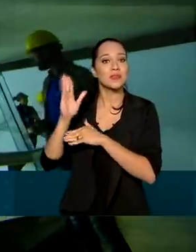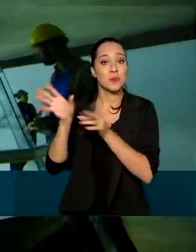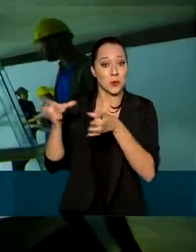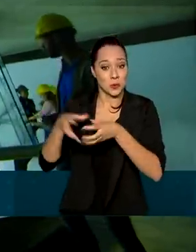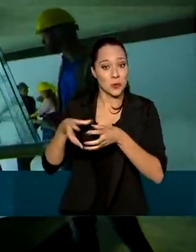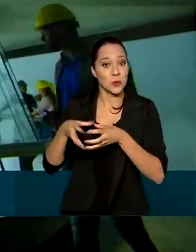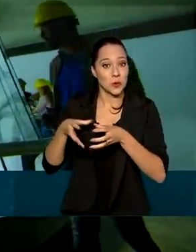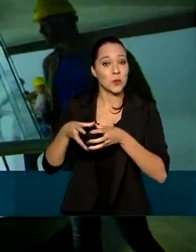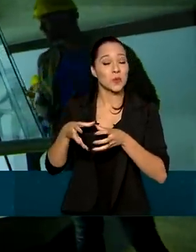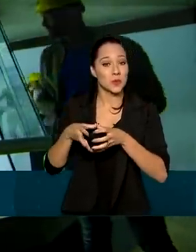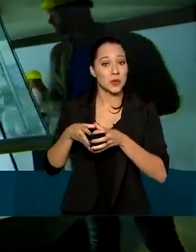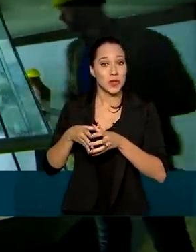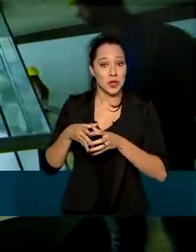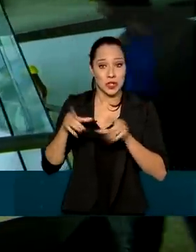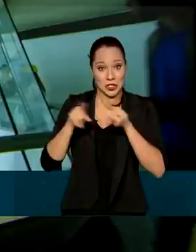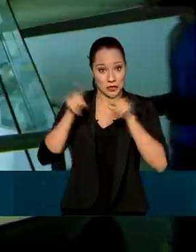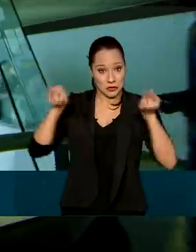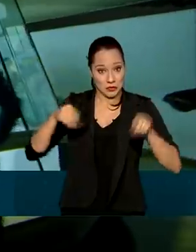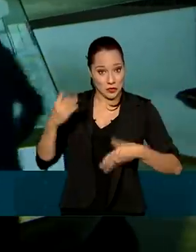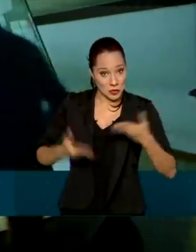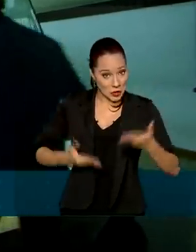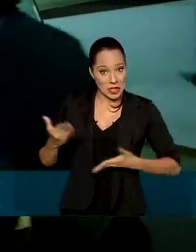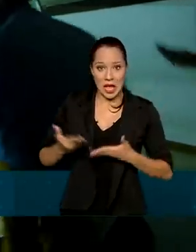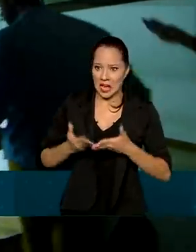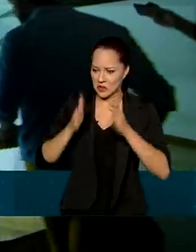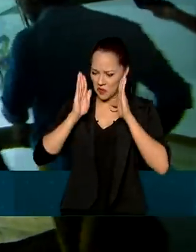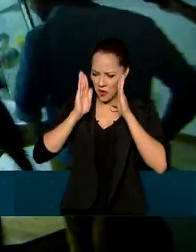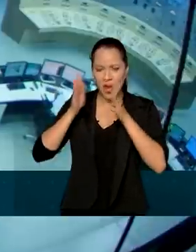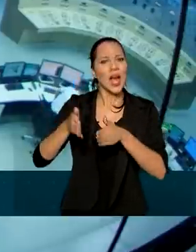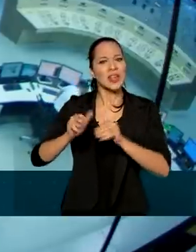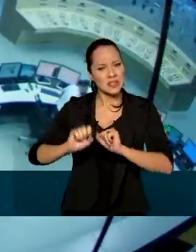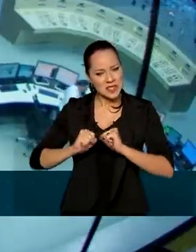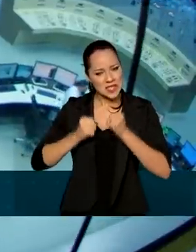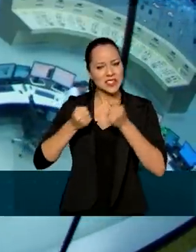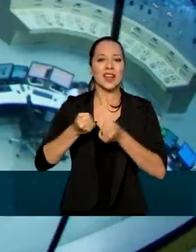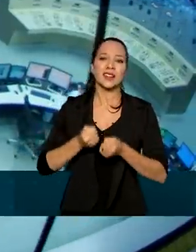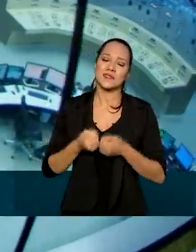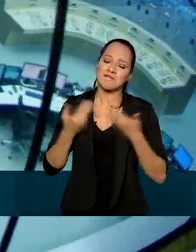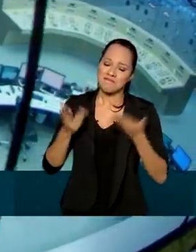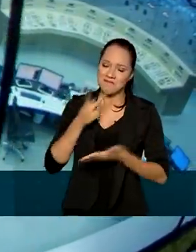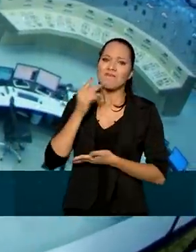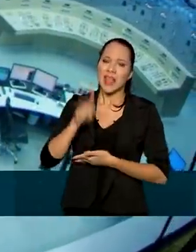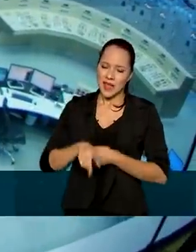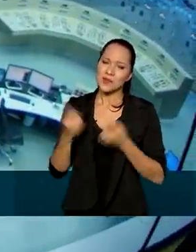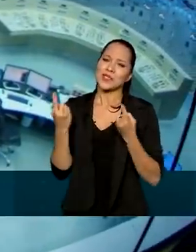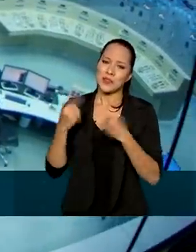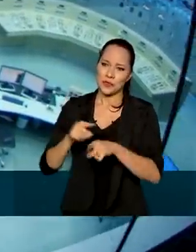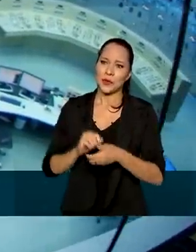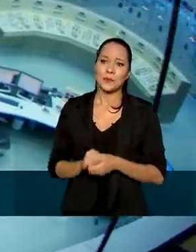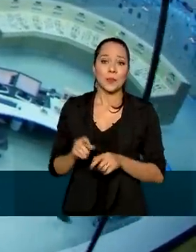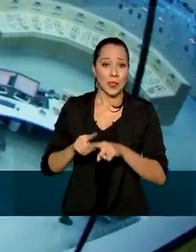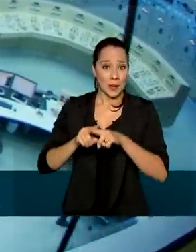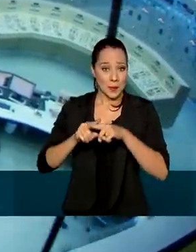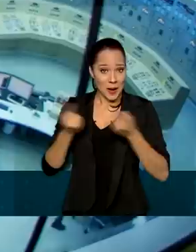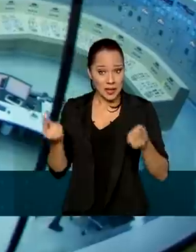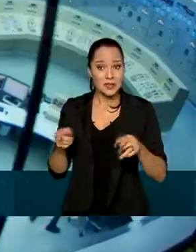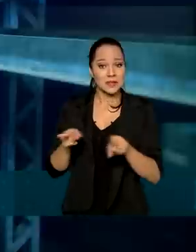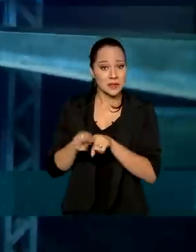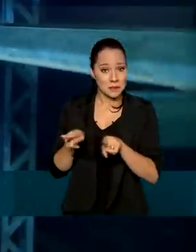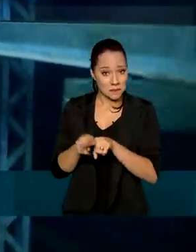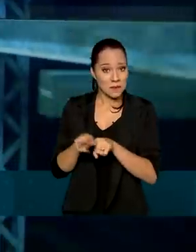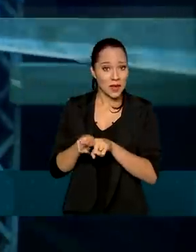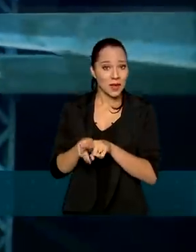equipe de funcionários totalmente vocacionados e dedicados. Então, eu digo, é um desafio, mas, ao mesmo tempo,